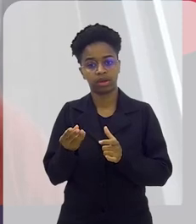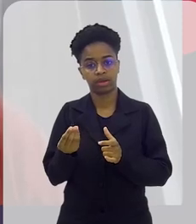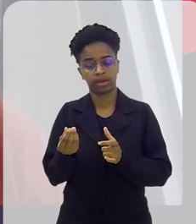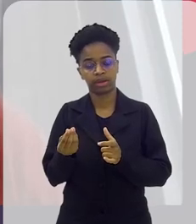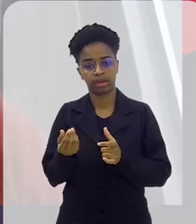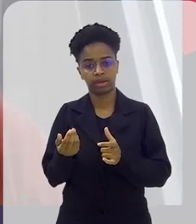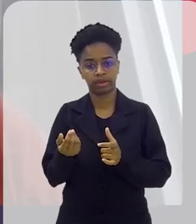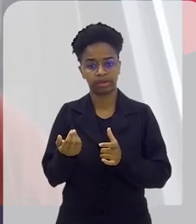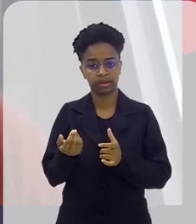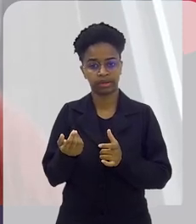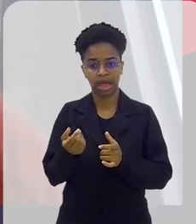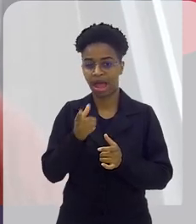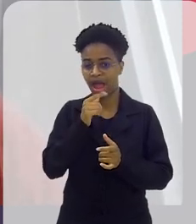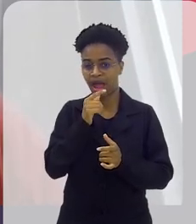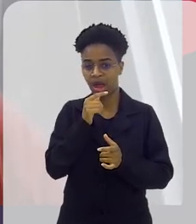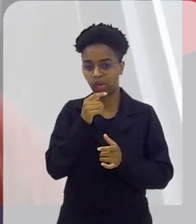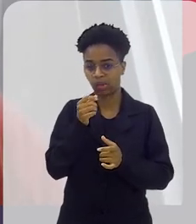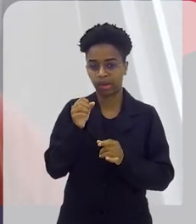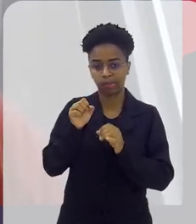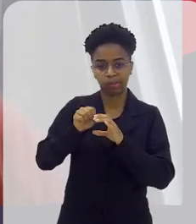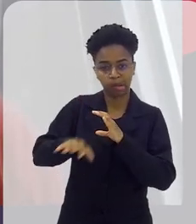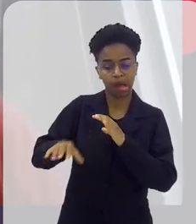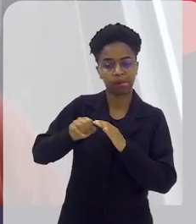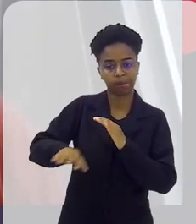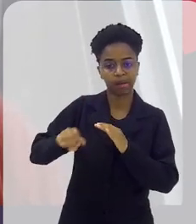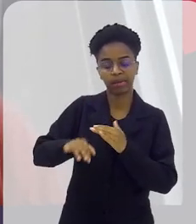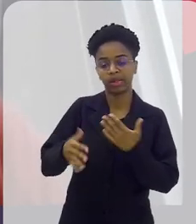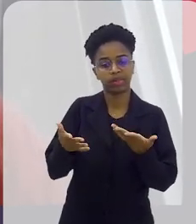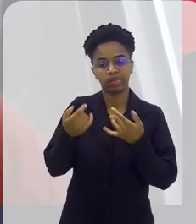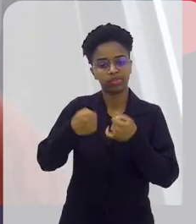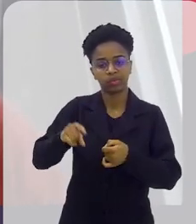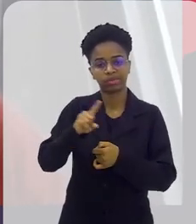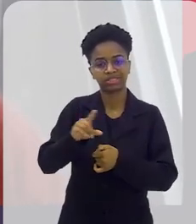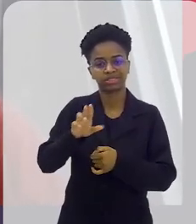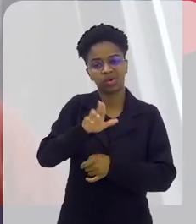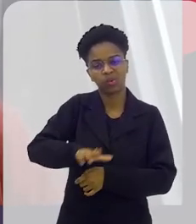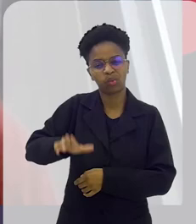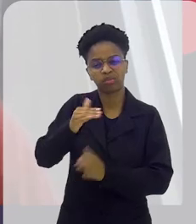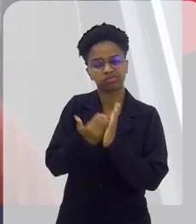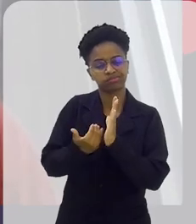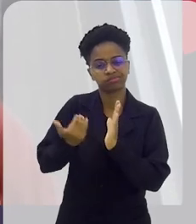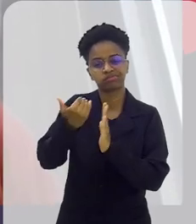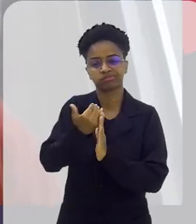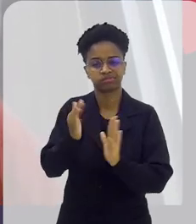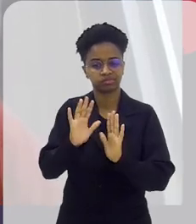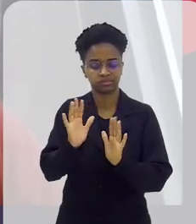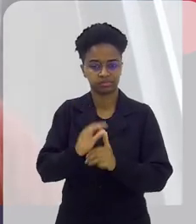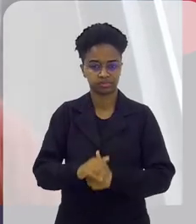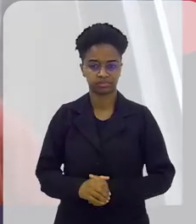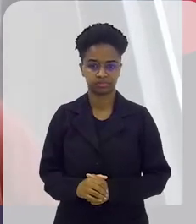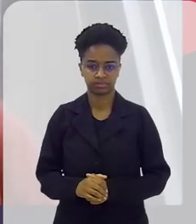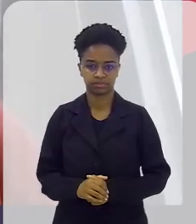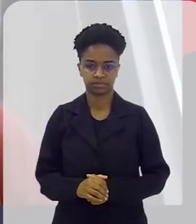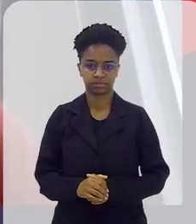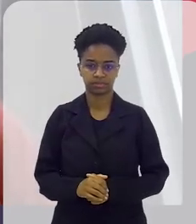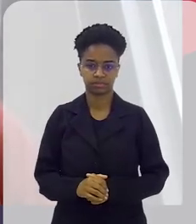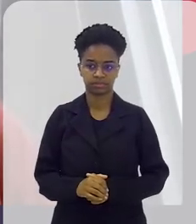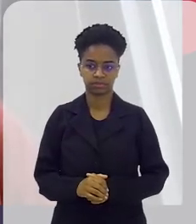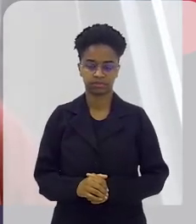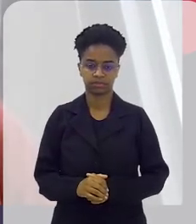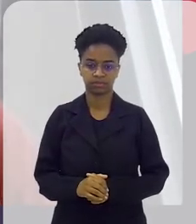rejeito de água. Você não vai precisar ficar gastando muito mais para poder até implementar na sua linha.